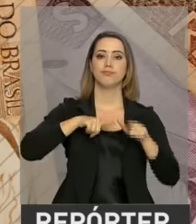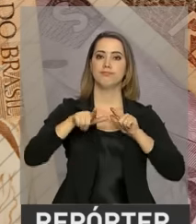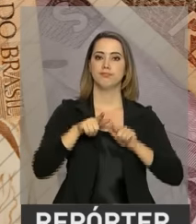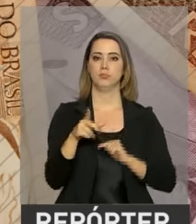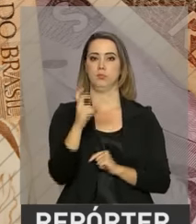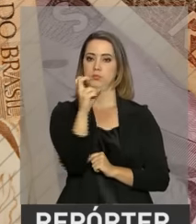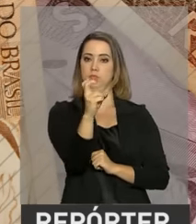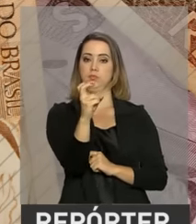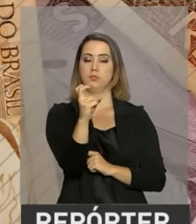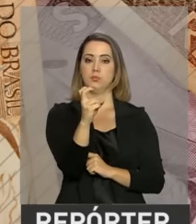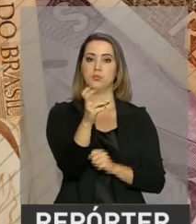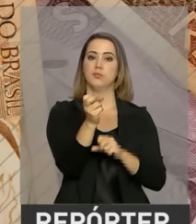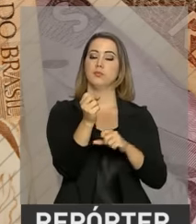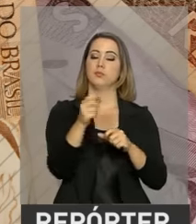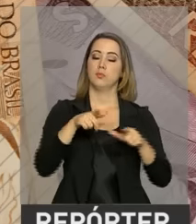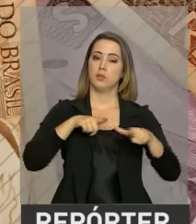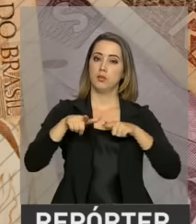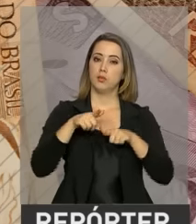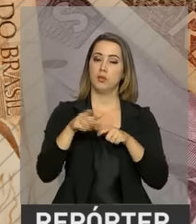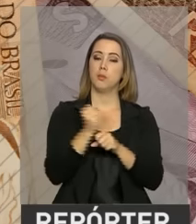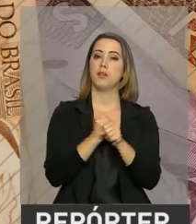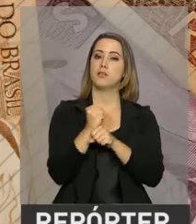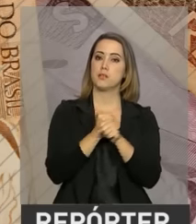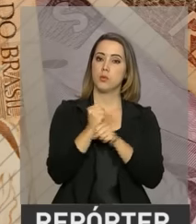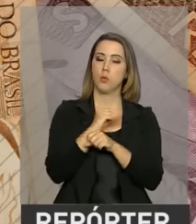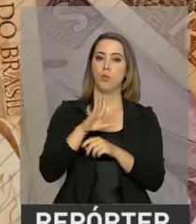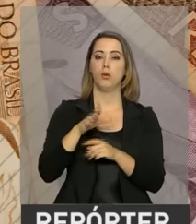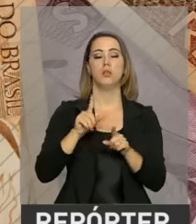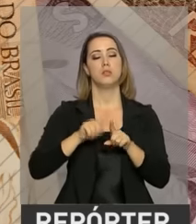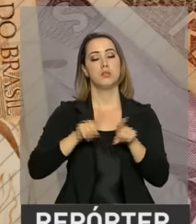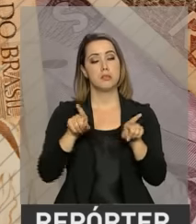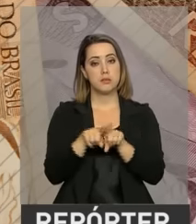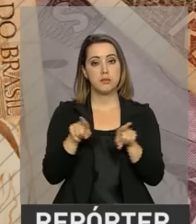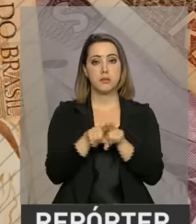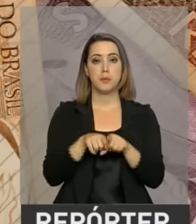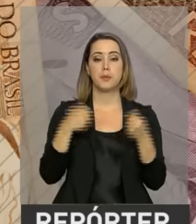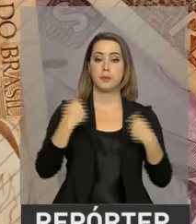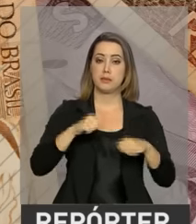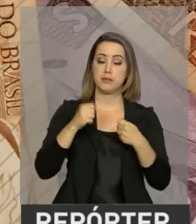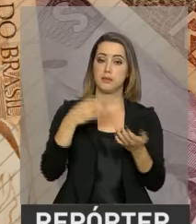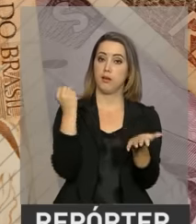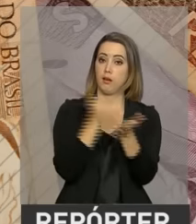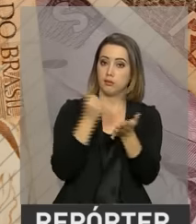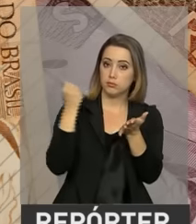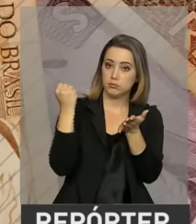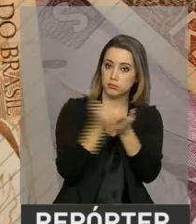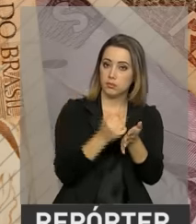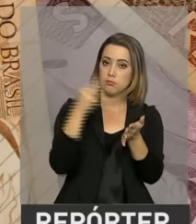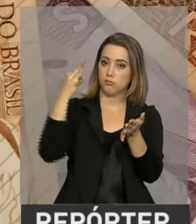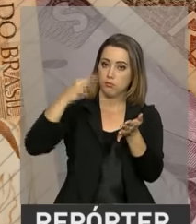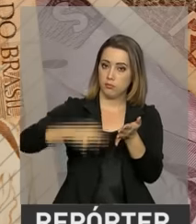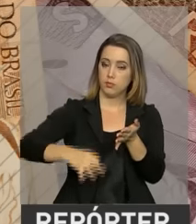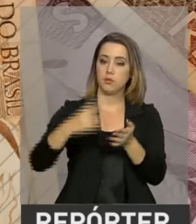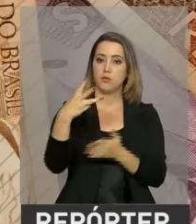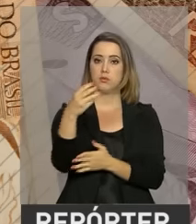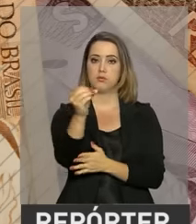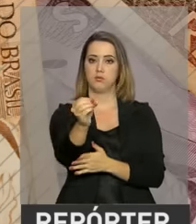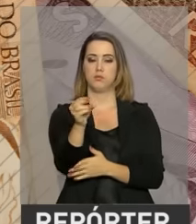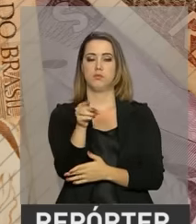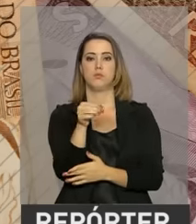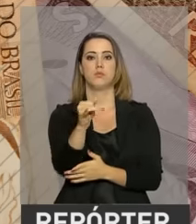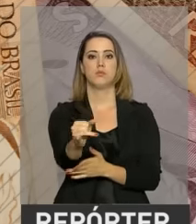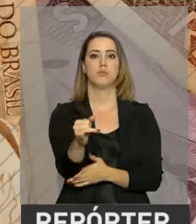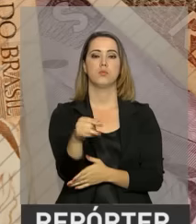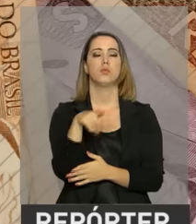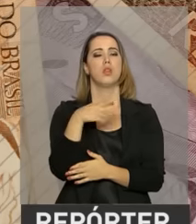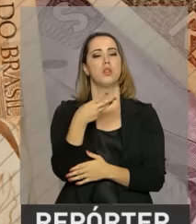anos, tenha trabalhado com carteira assinada por pelo menos 30 dias em 2014, com remuneração mensal média de até dois salários